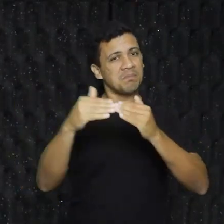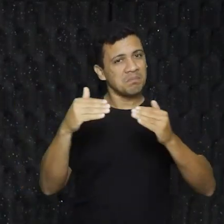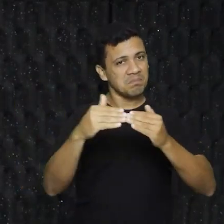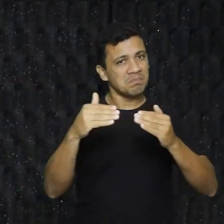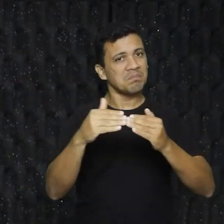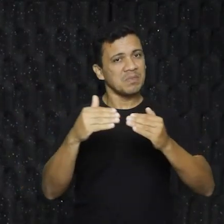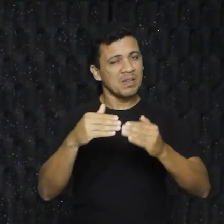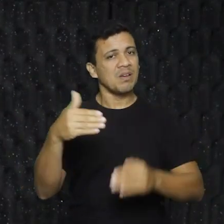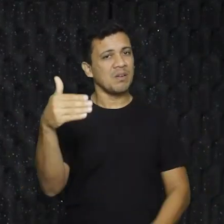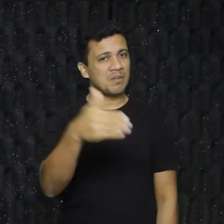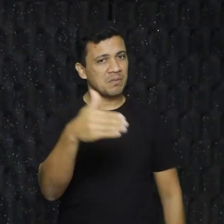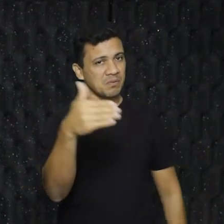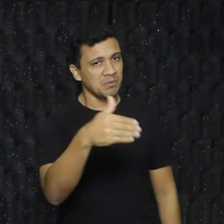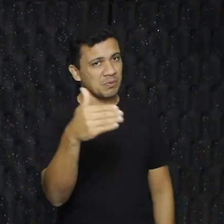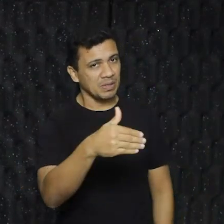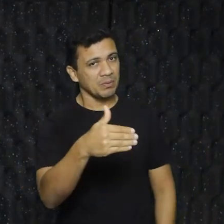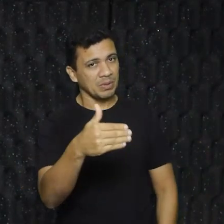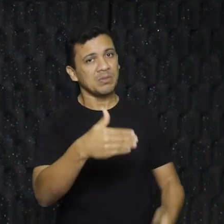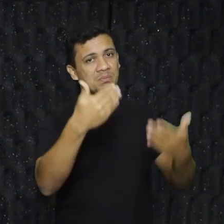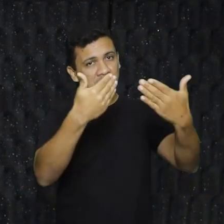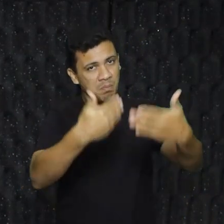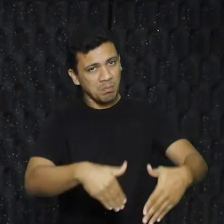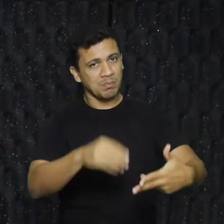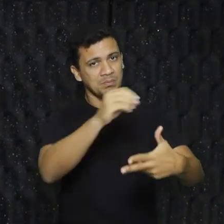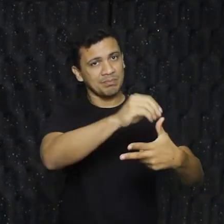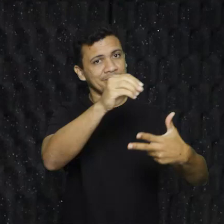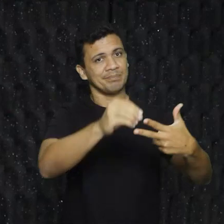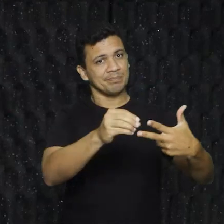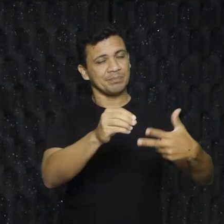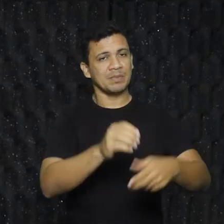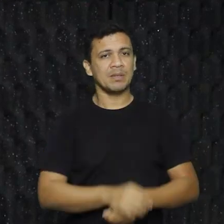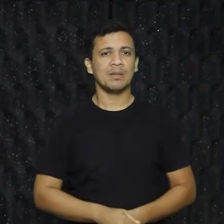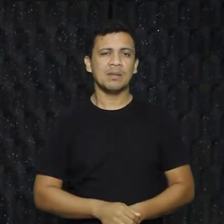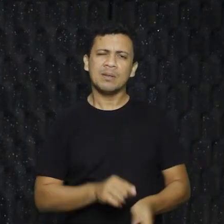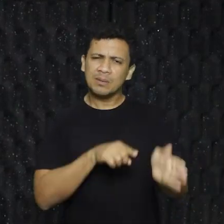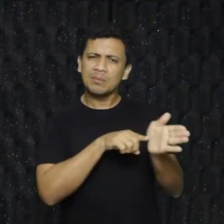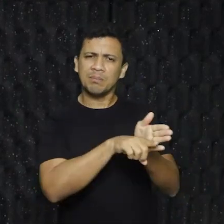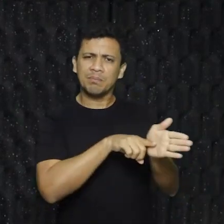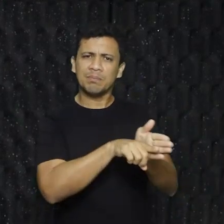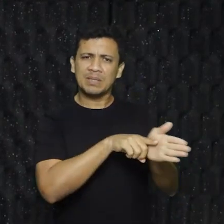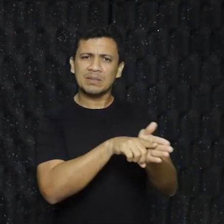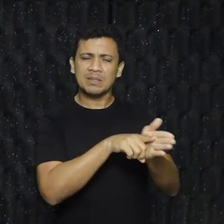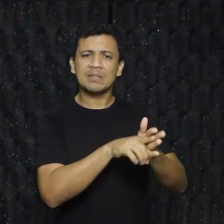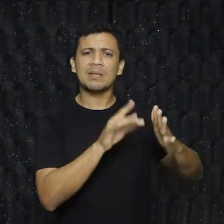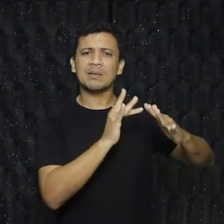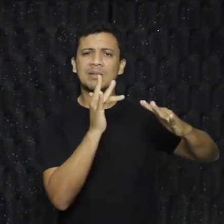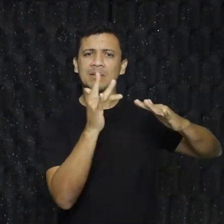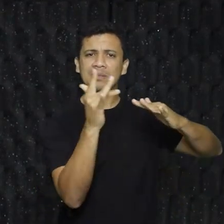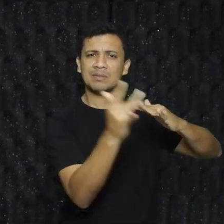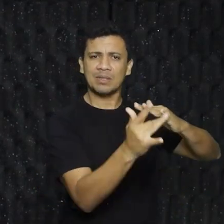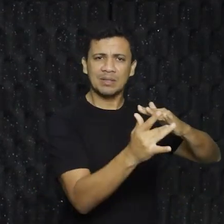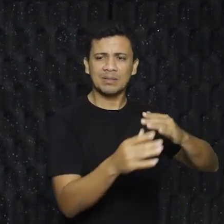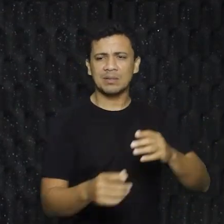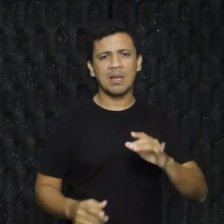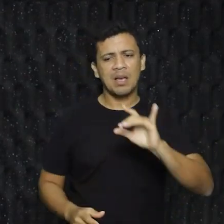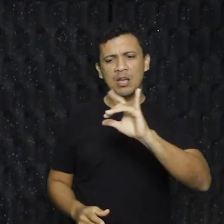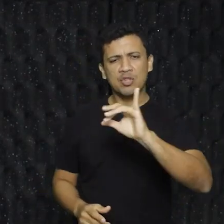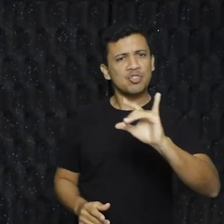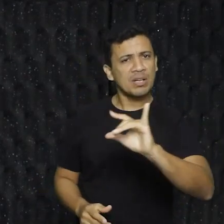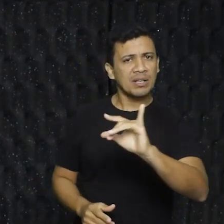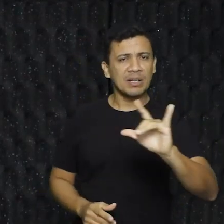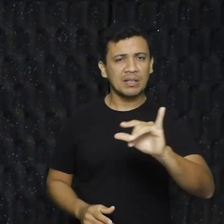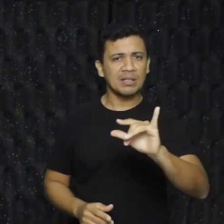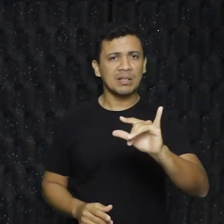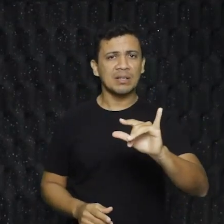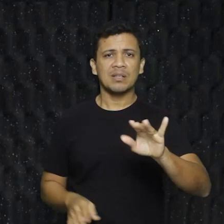presentes nas avaliações do Enem. Dá uma pesquisada aí nas nossas redes sociais, corre lá no Instagram, corre lá